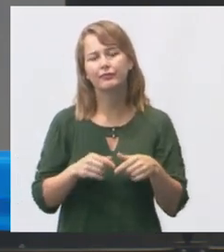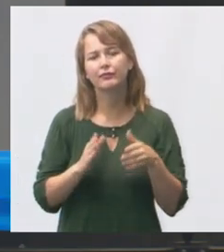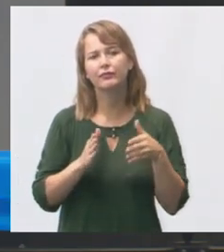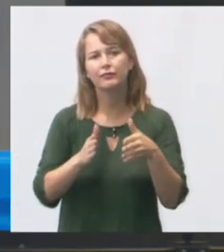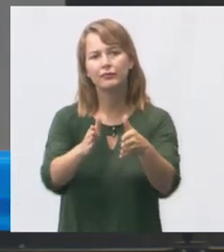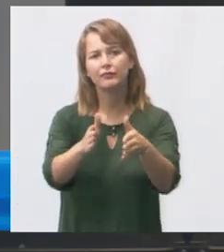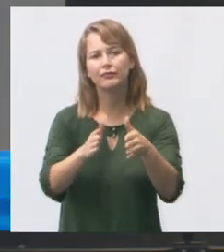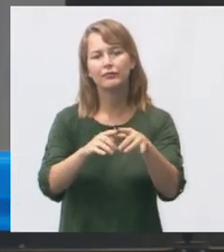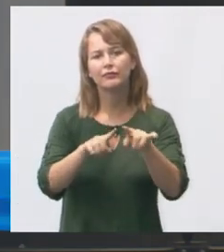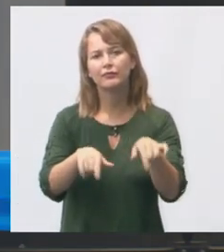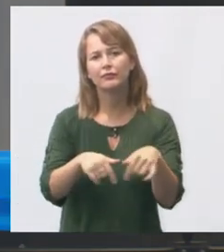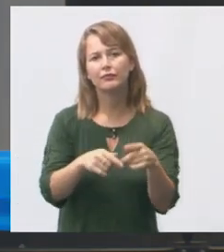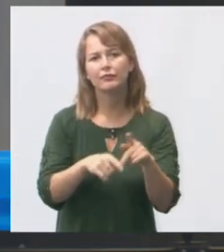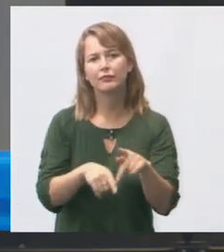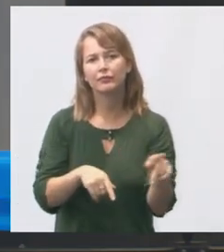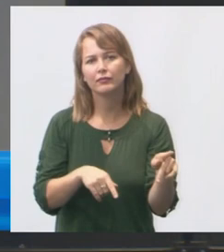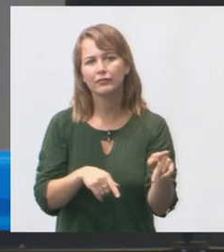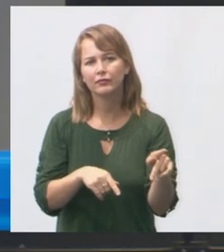sala de professor